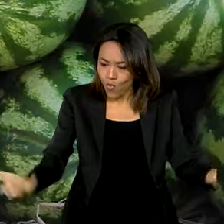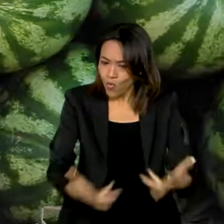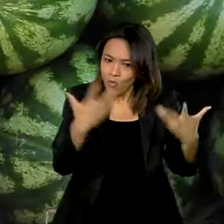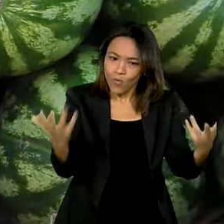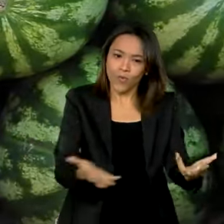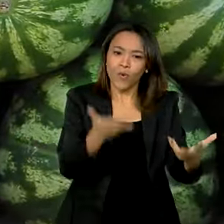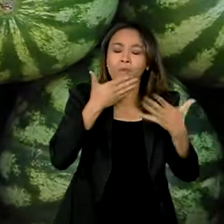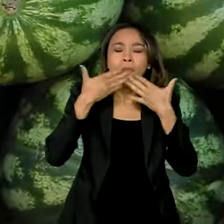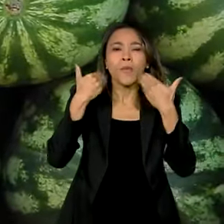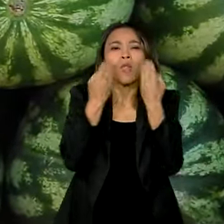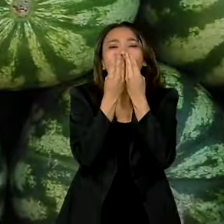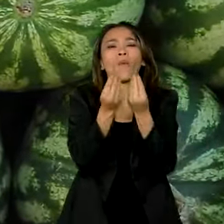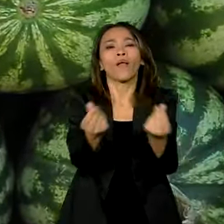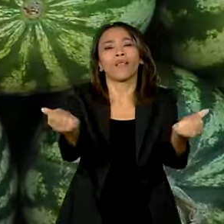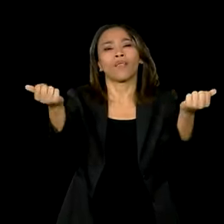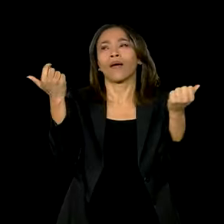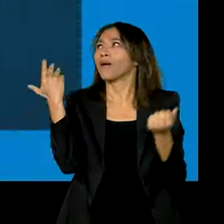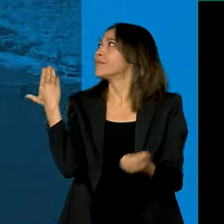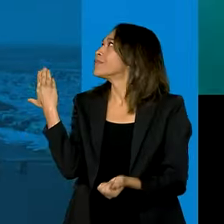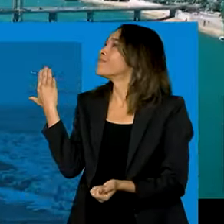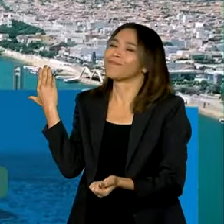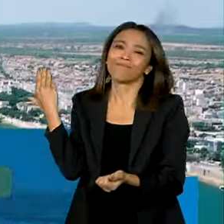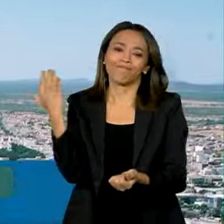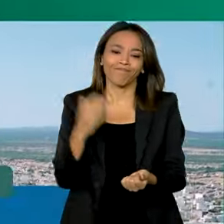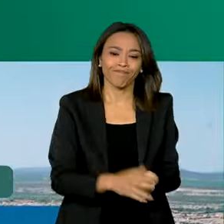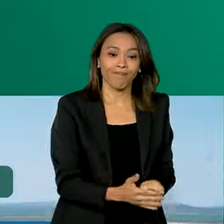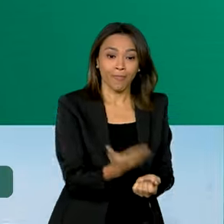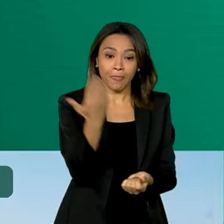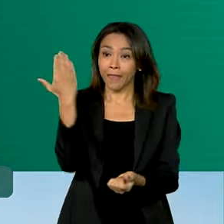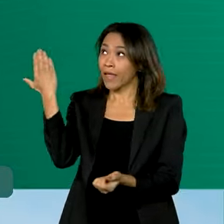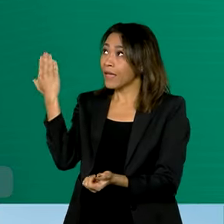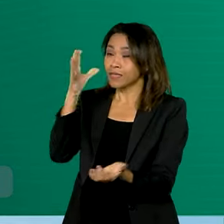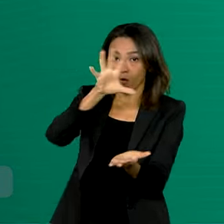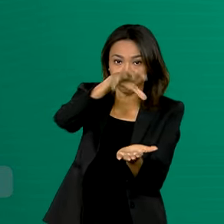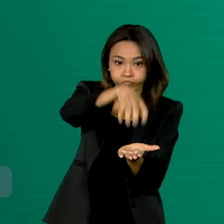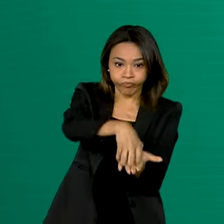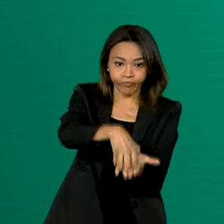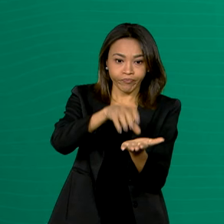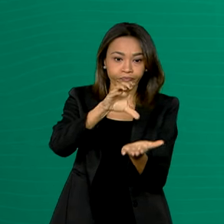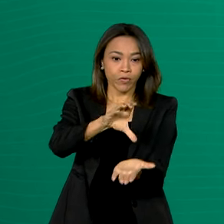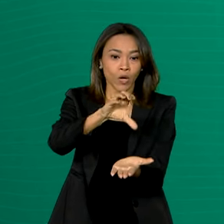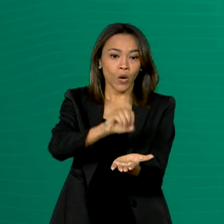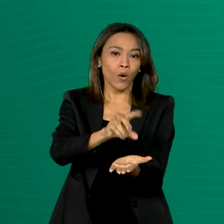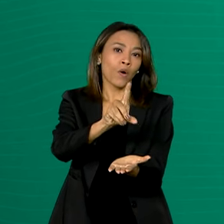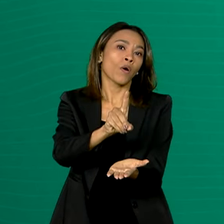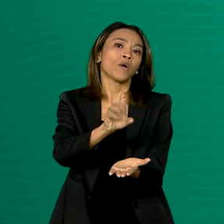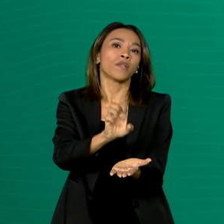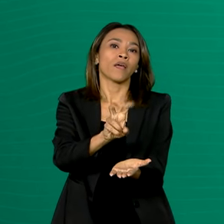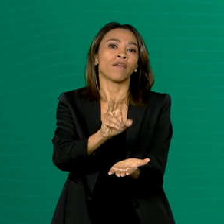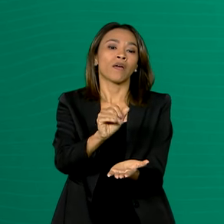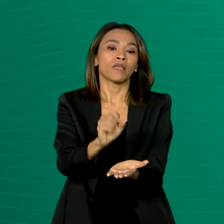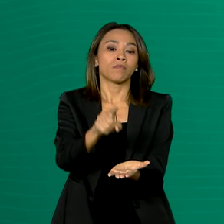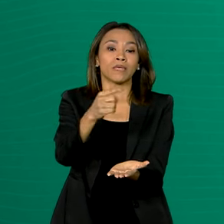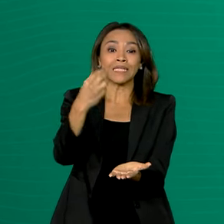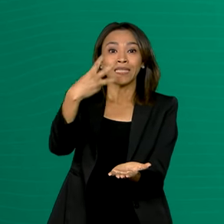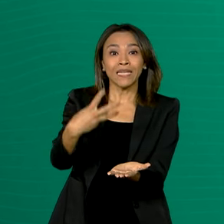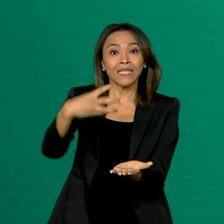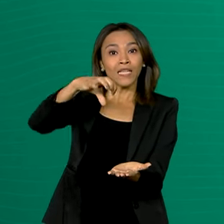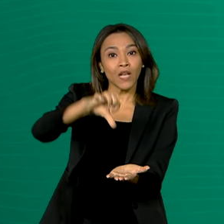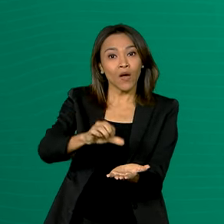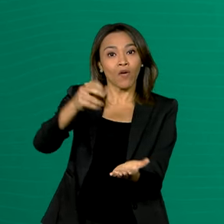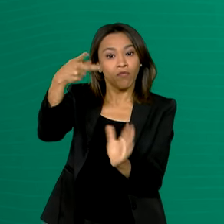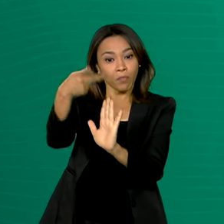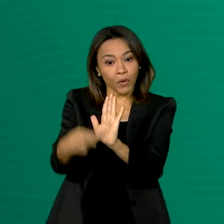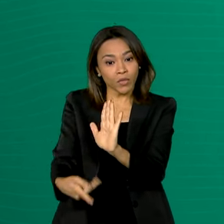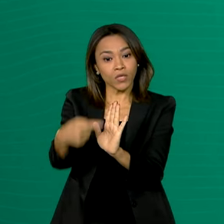melhorando a qualidade dos produtos. A Codevasf mantém 39 projetos públicos de irrigação que beneficiam